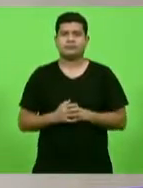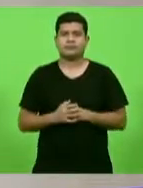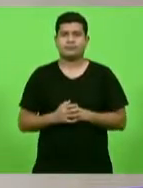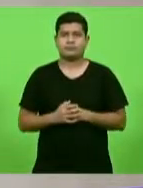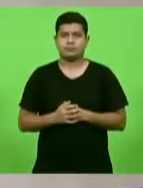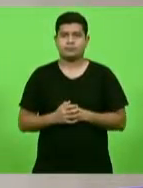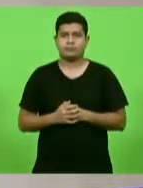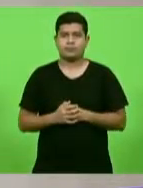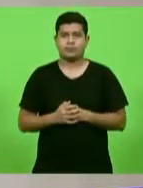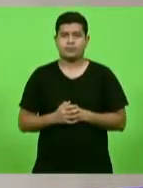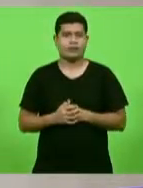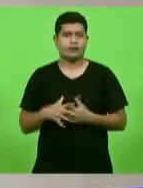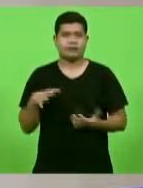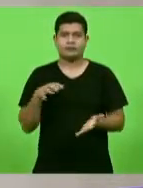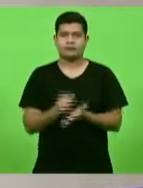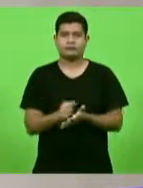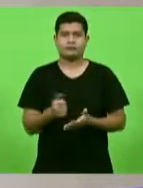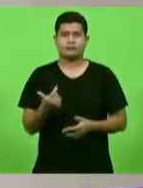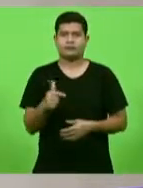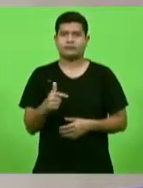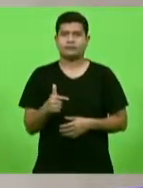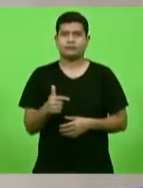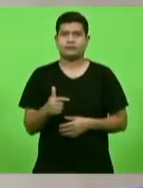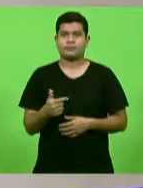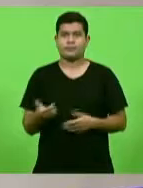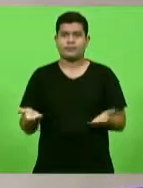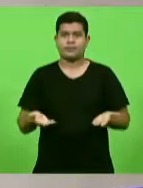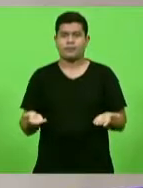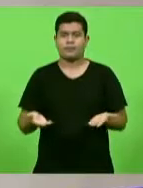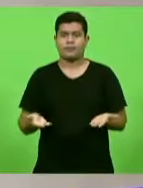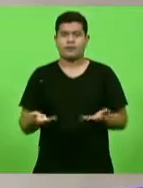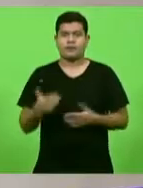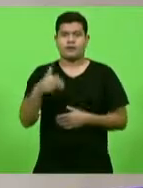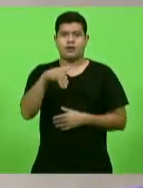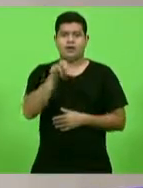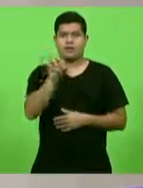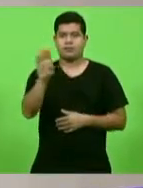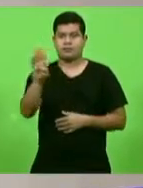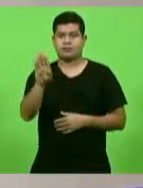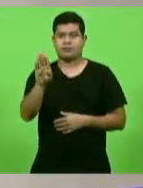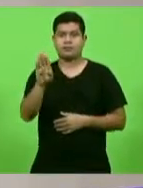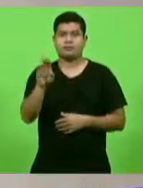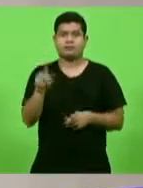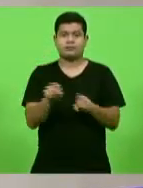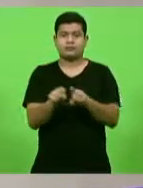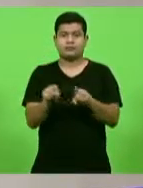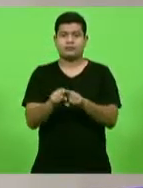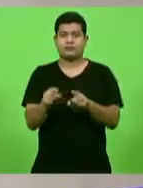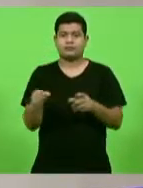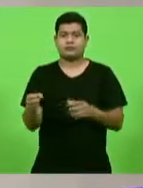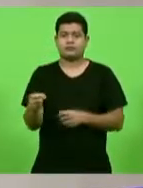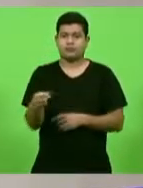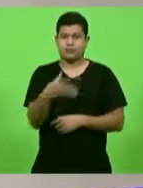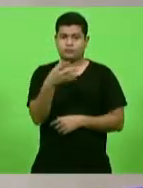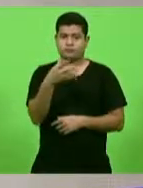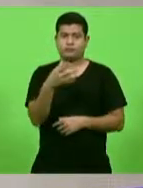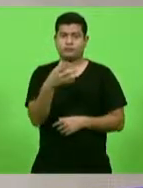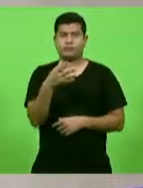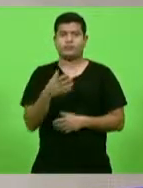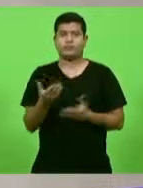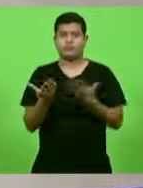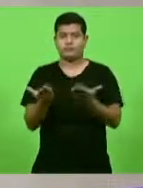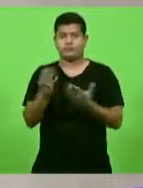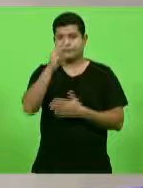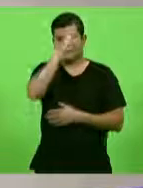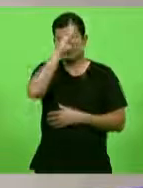Não havendo ninguém, em bloco MDB Partido Novo. Volney Weber por